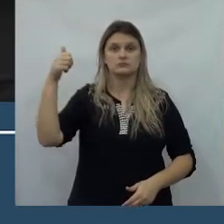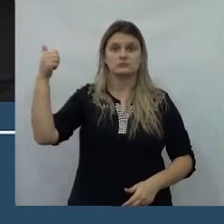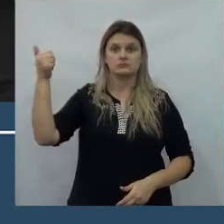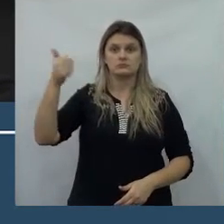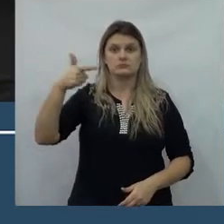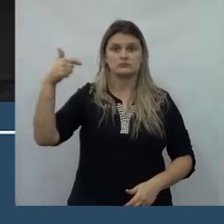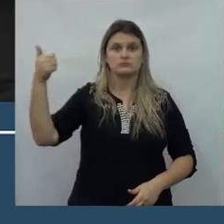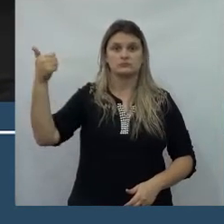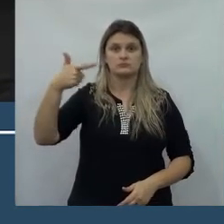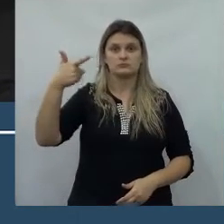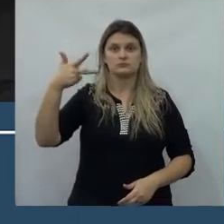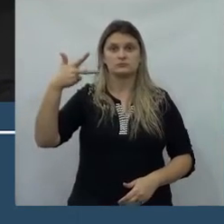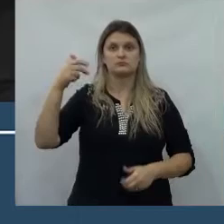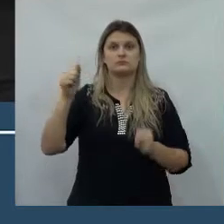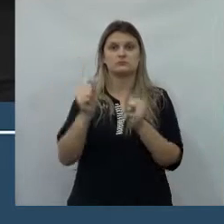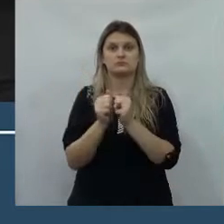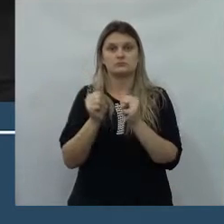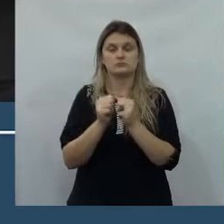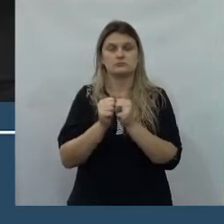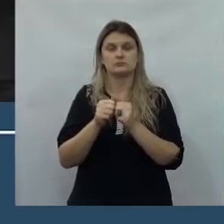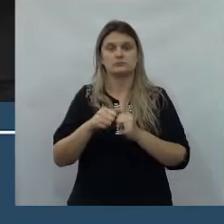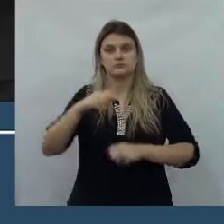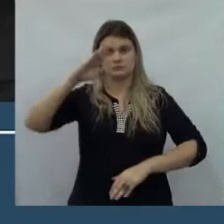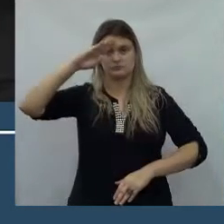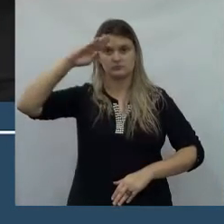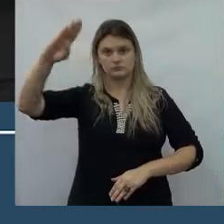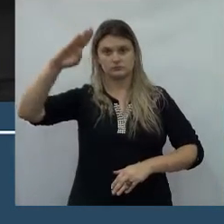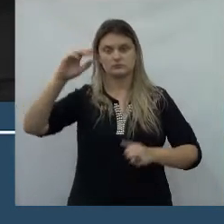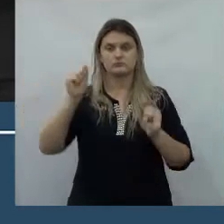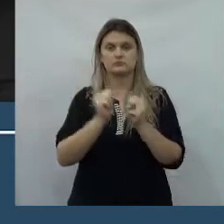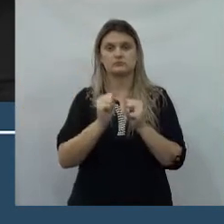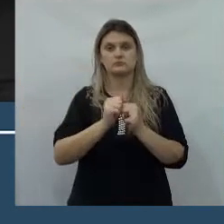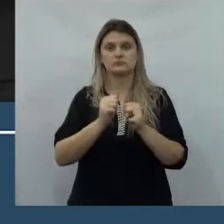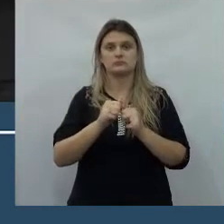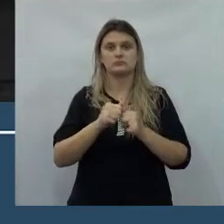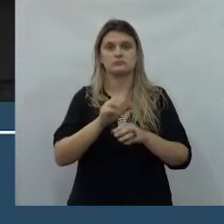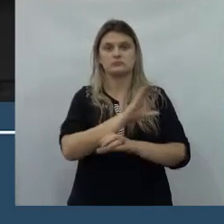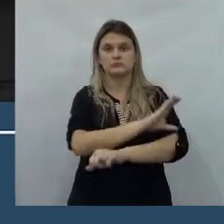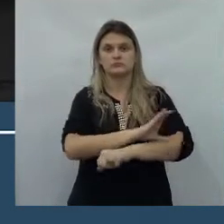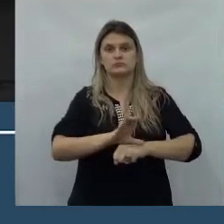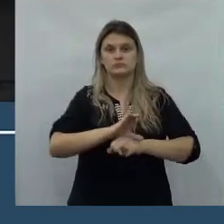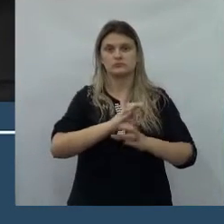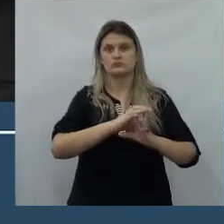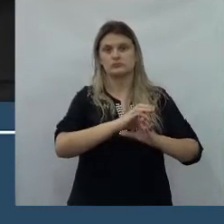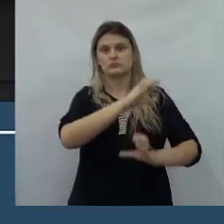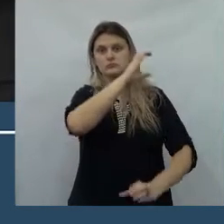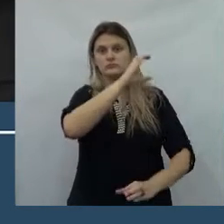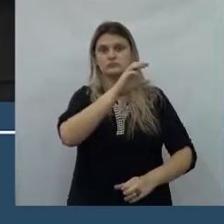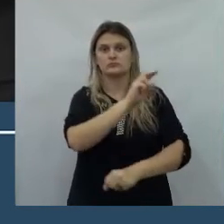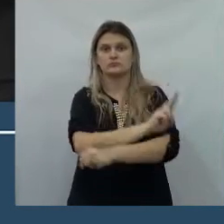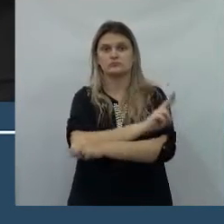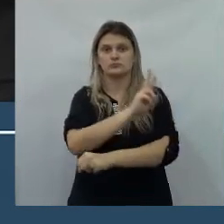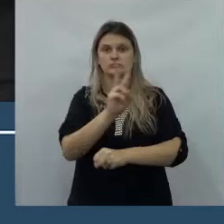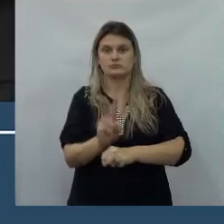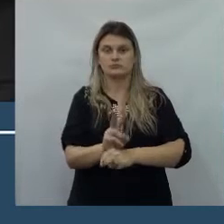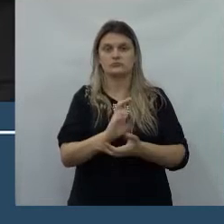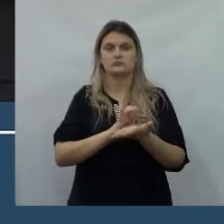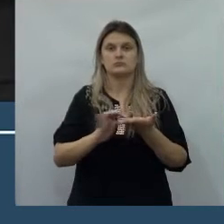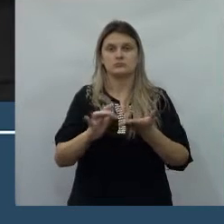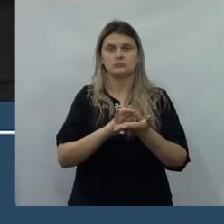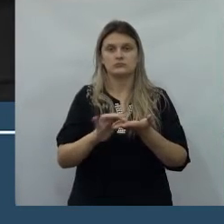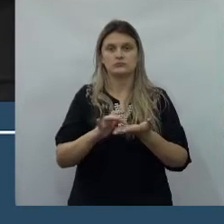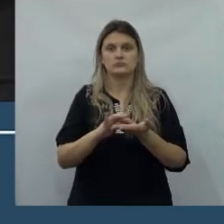com o Batalhão, com o Curso de Engenharia Ambiental da UNUV, a Secretaria do Meio Ambiente, nós,